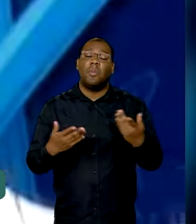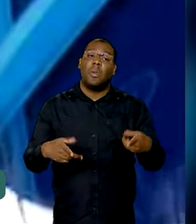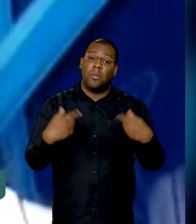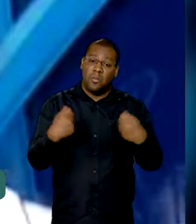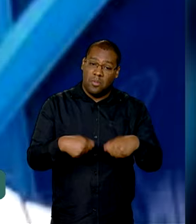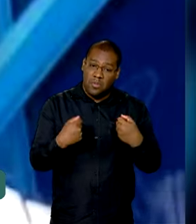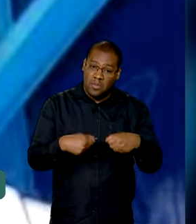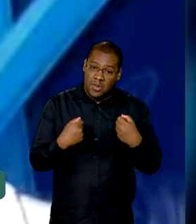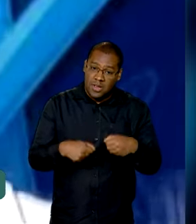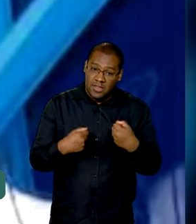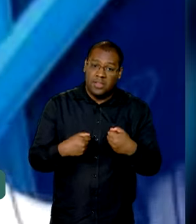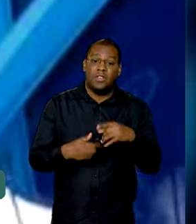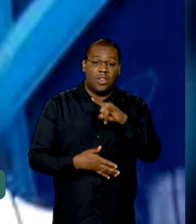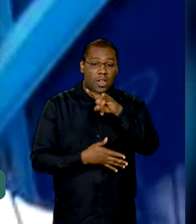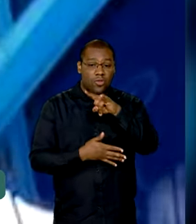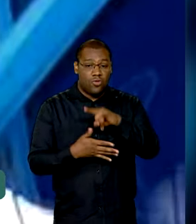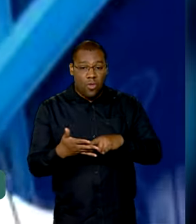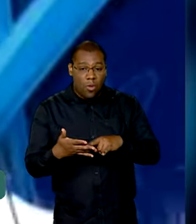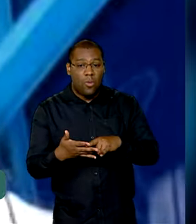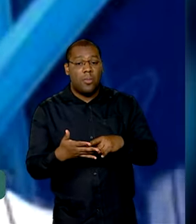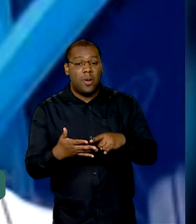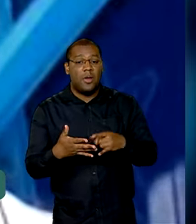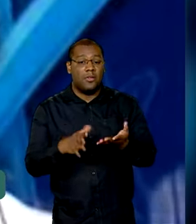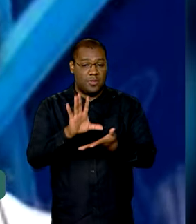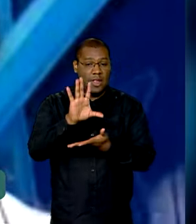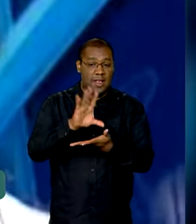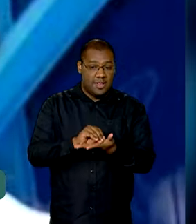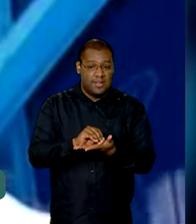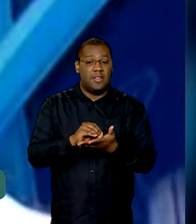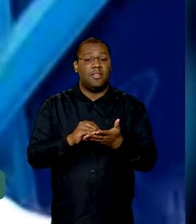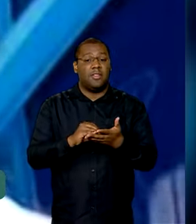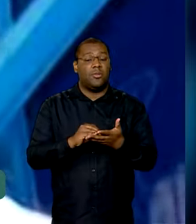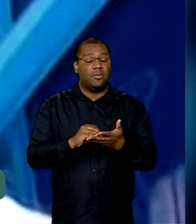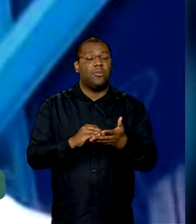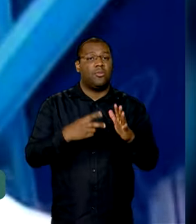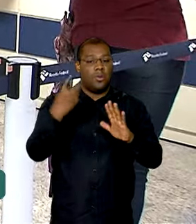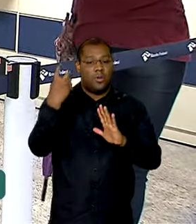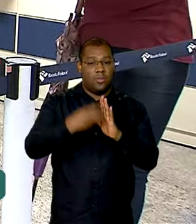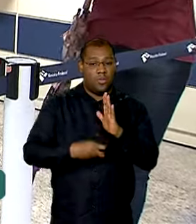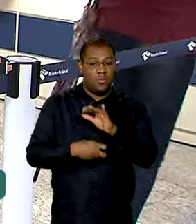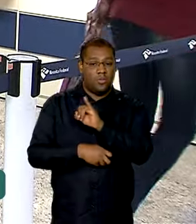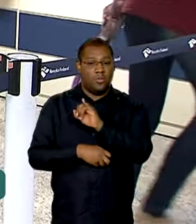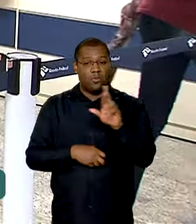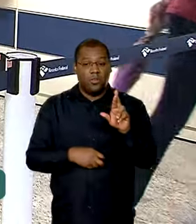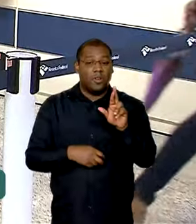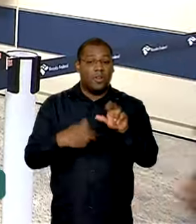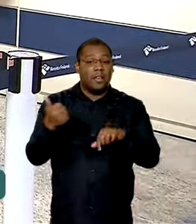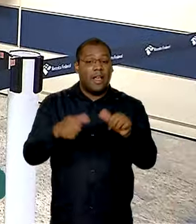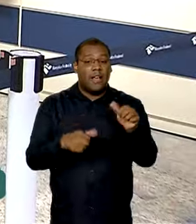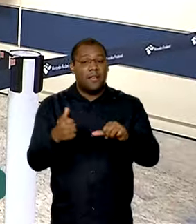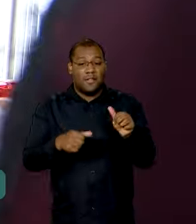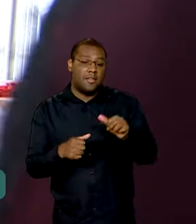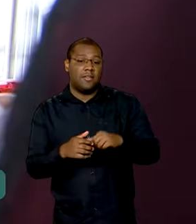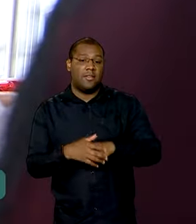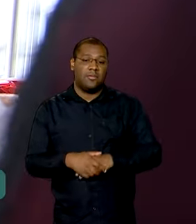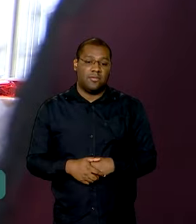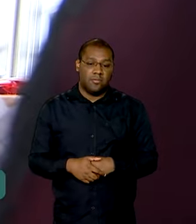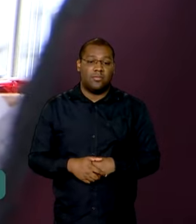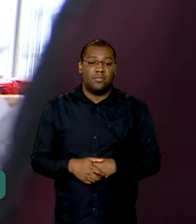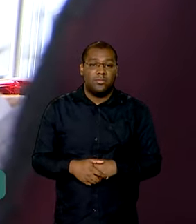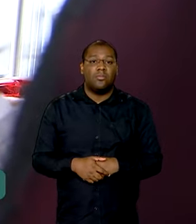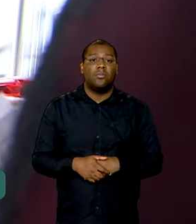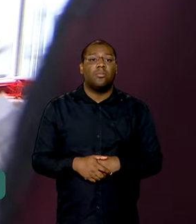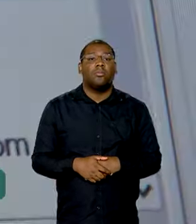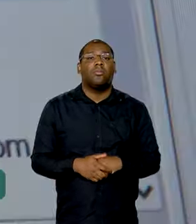a declaração pré-preenchida sem antes fazer uma conferência com a documentação. O prazo de envio da Declaração de